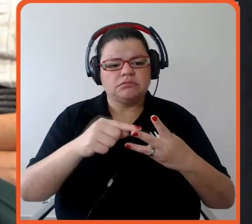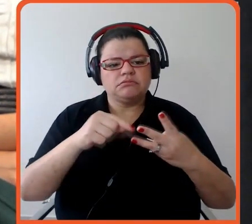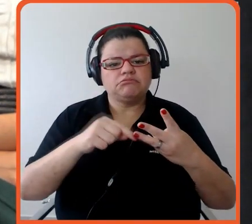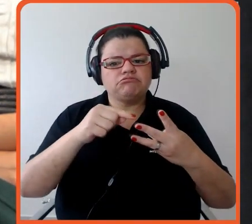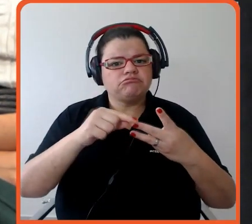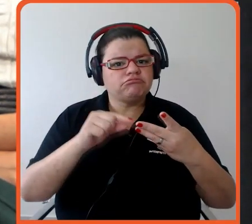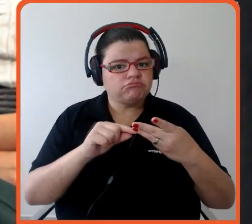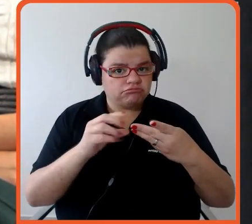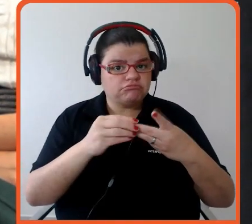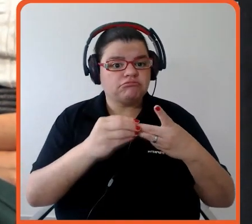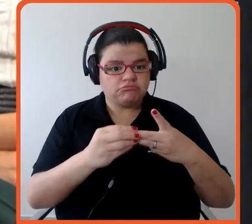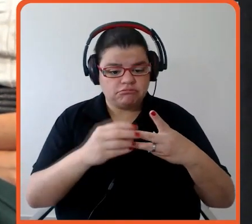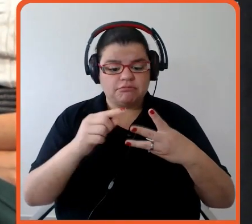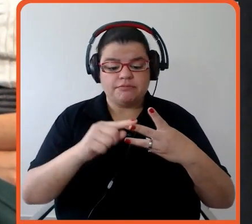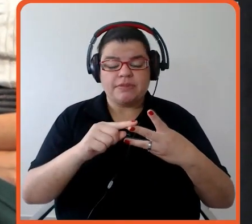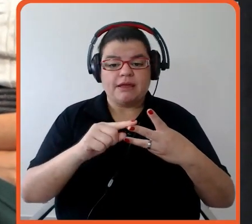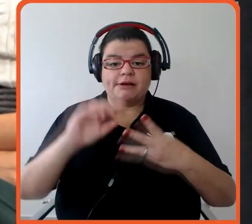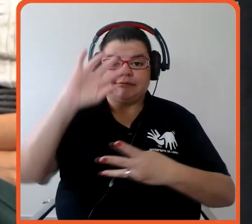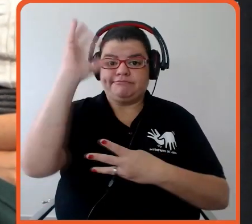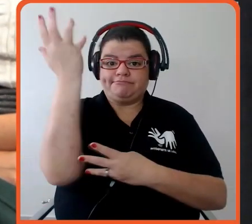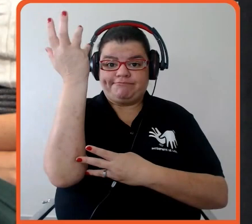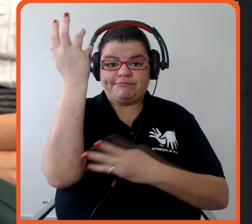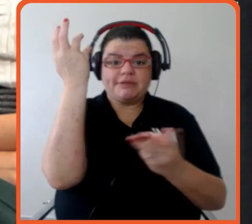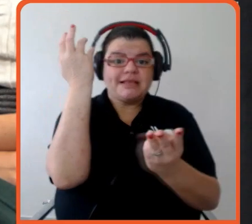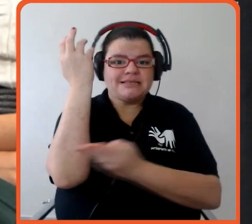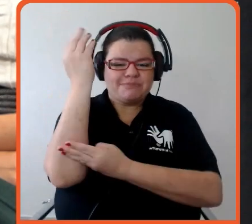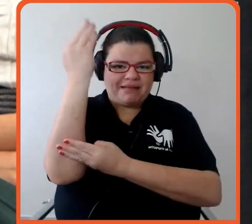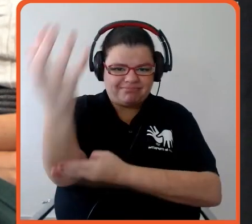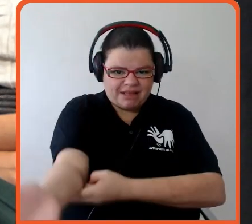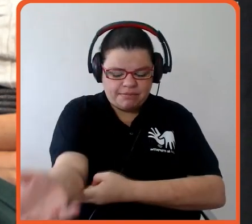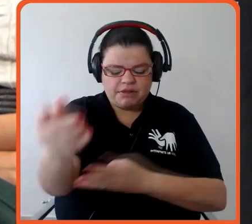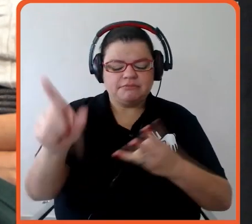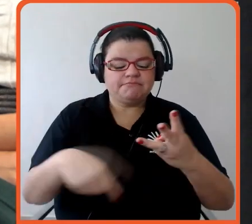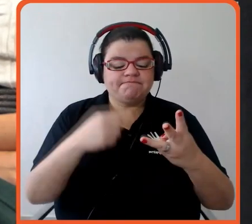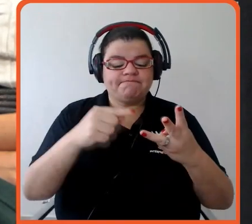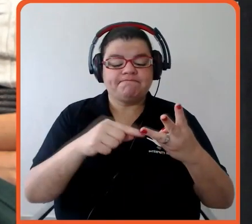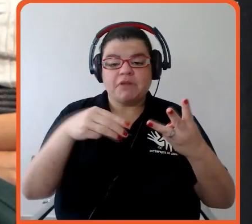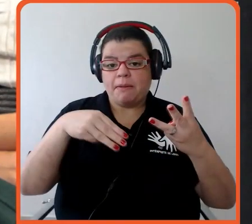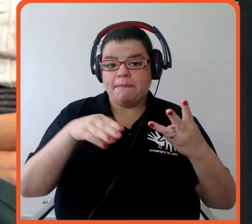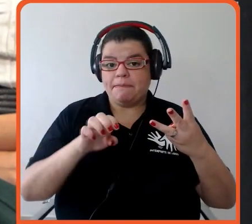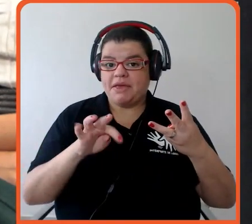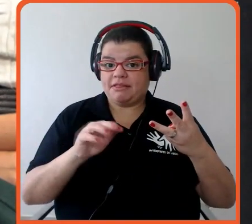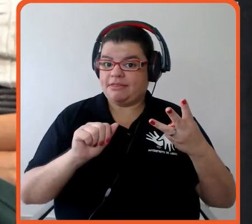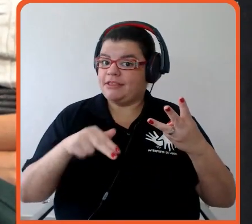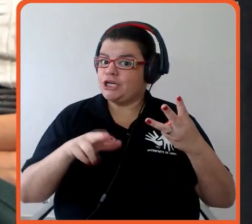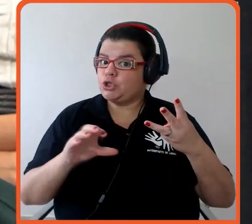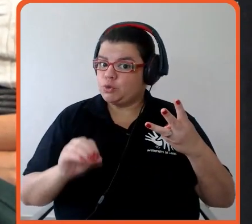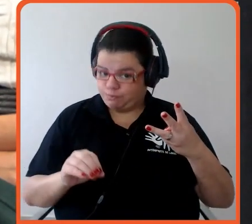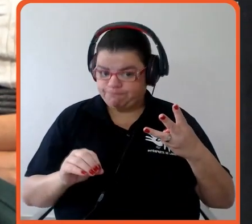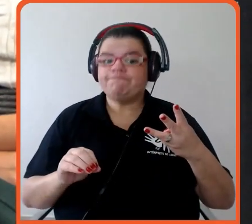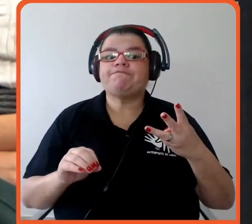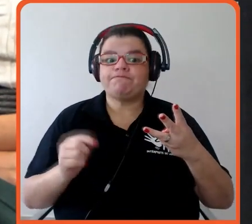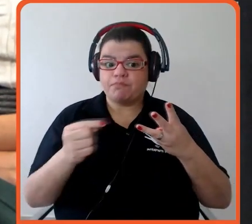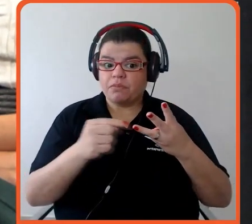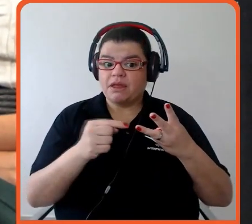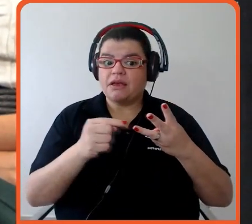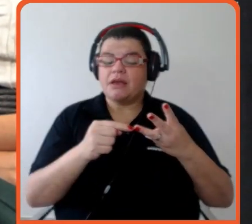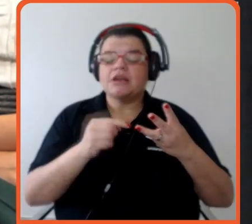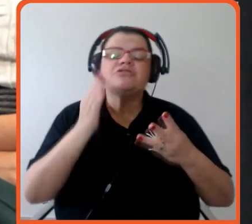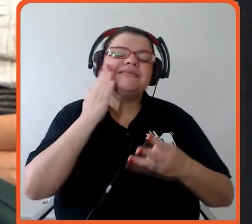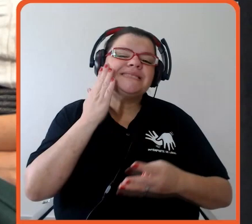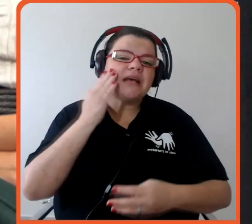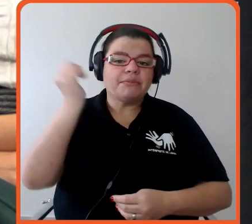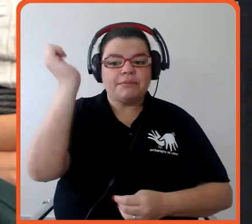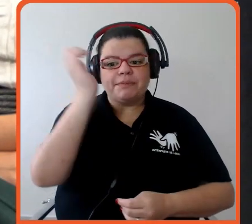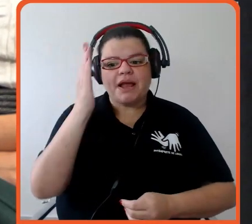então, um de desmatamento super importante, e o outro de metano, né, e esse de metano, gente sabe que, no Brasil, diferente